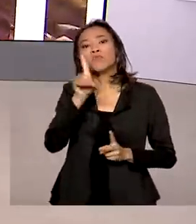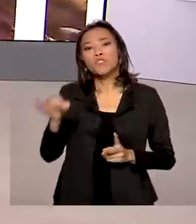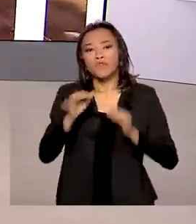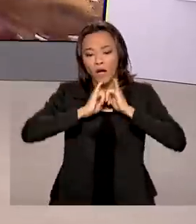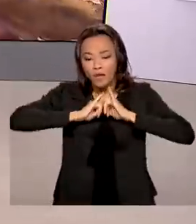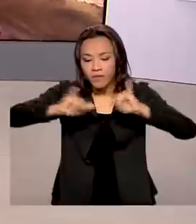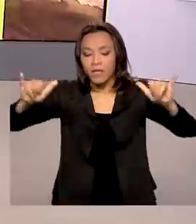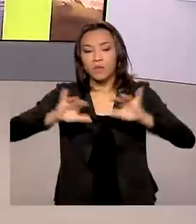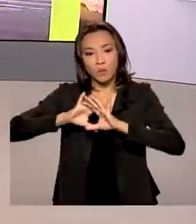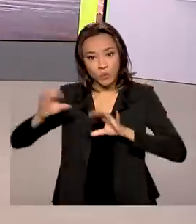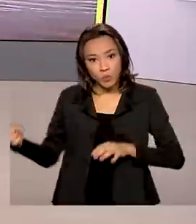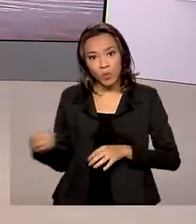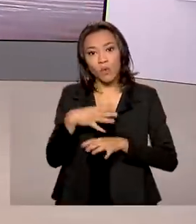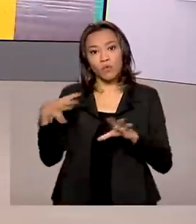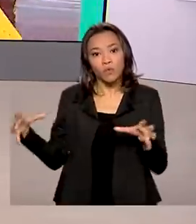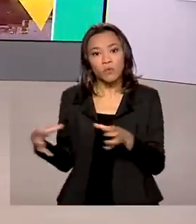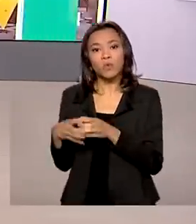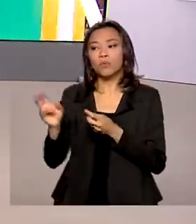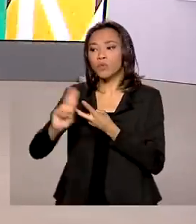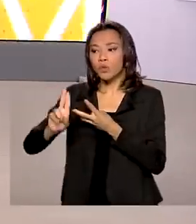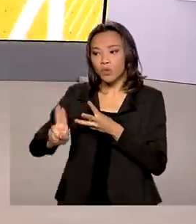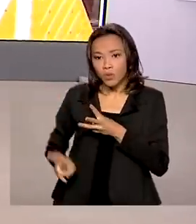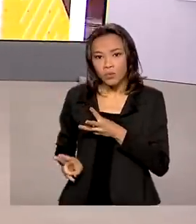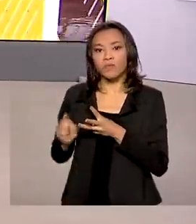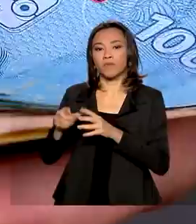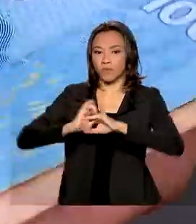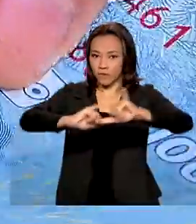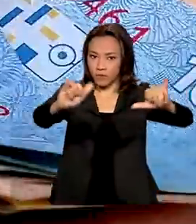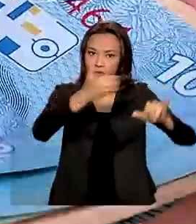nomes da equipe econômica foram anunciados pelo governo.